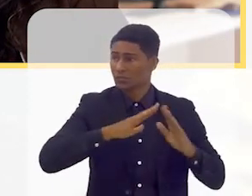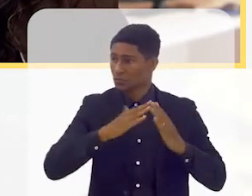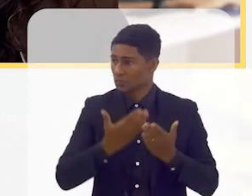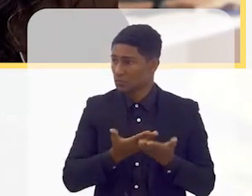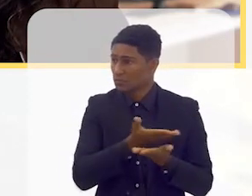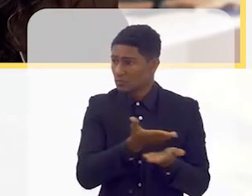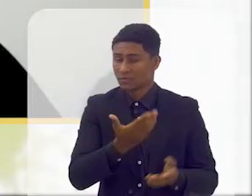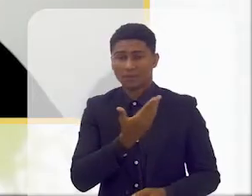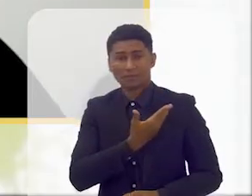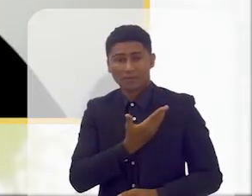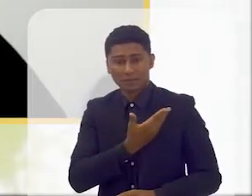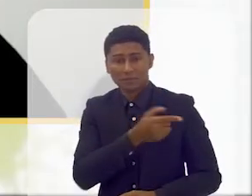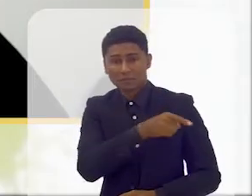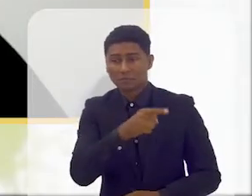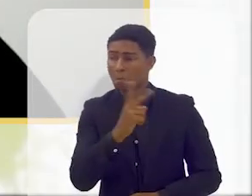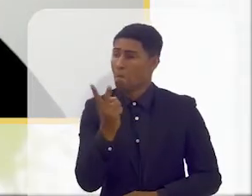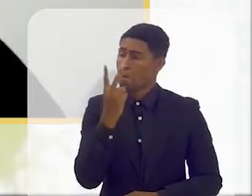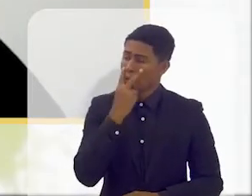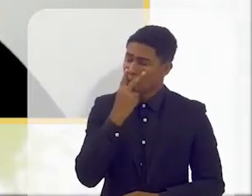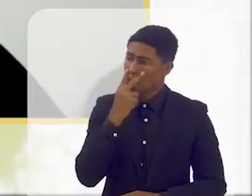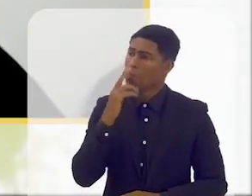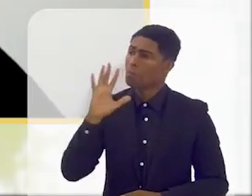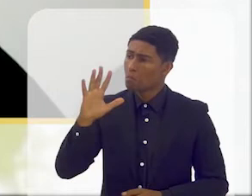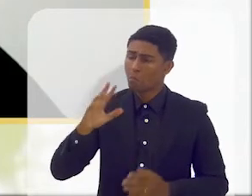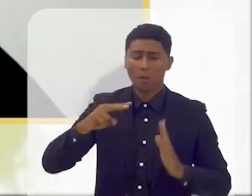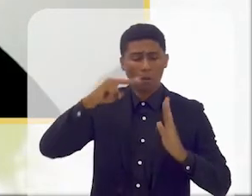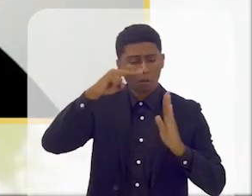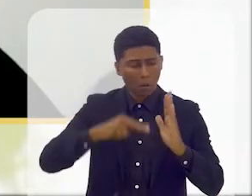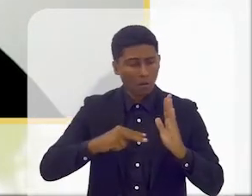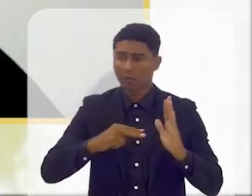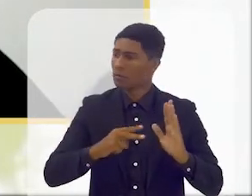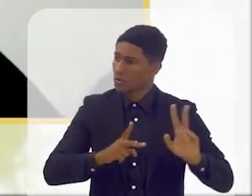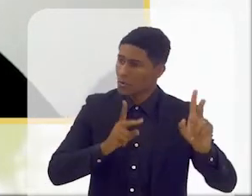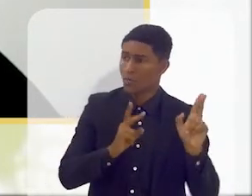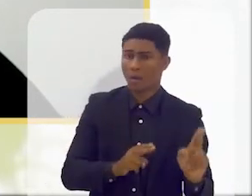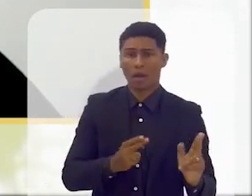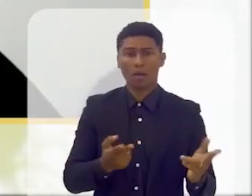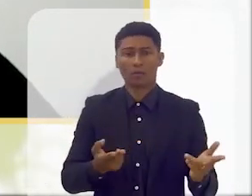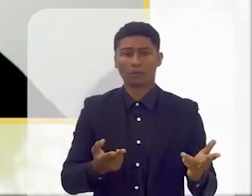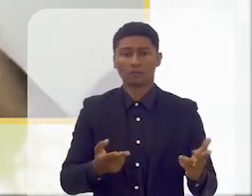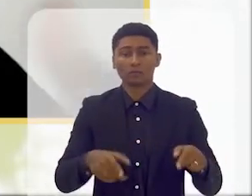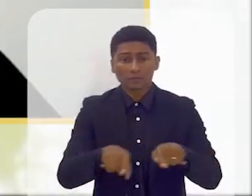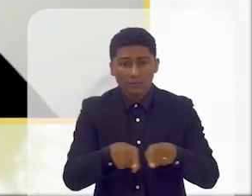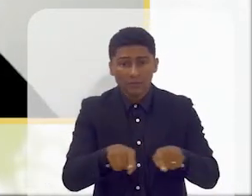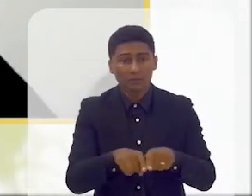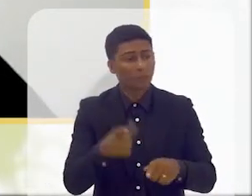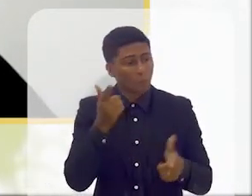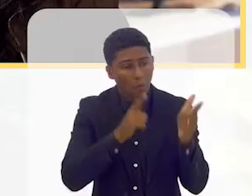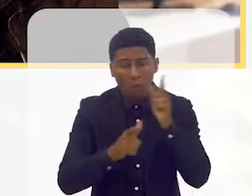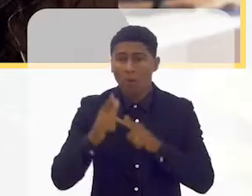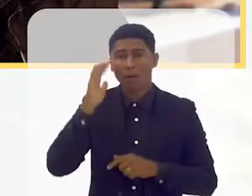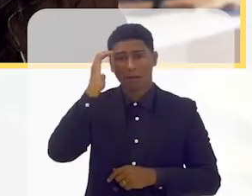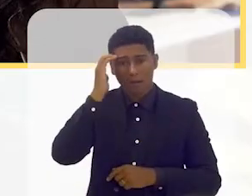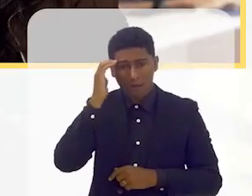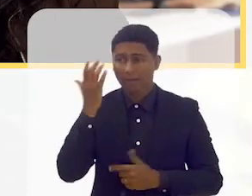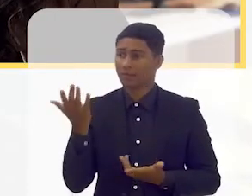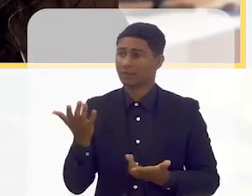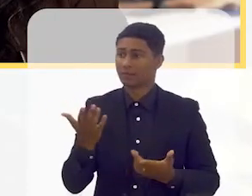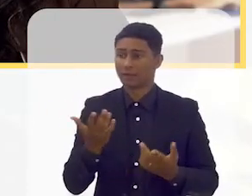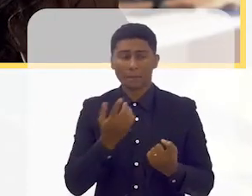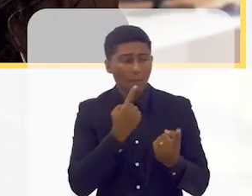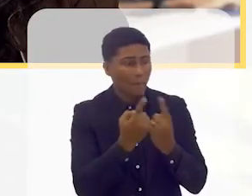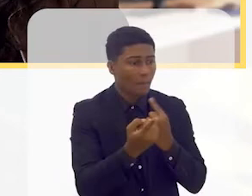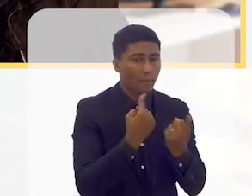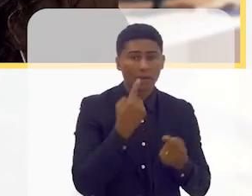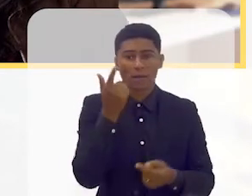eles na escola, eram cegos, mas conseguiam ler a história também, também sabiam a história, participaram na história, participaram na